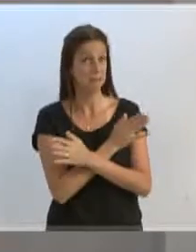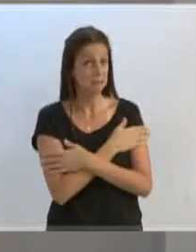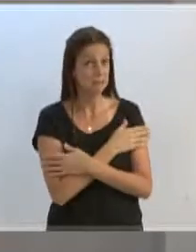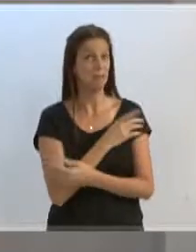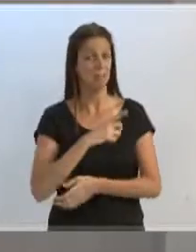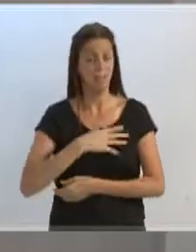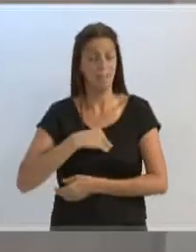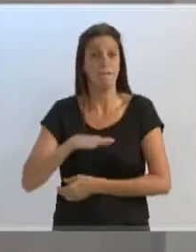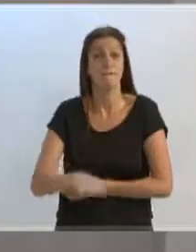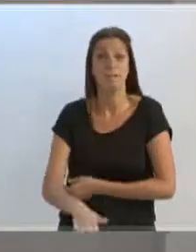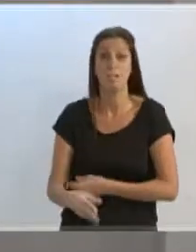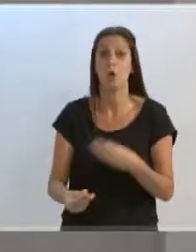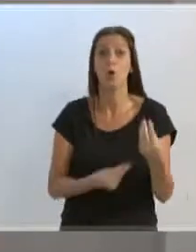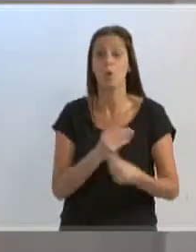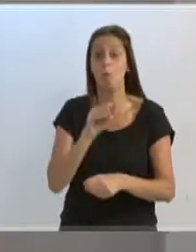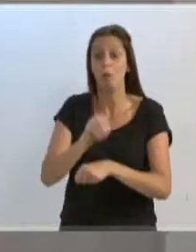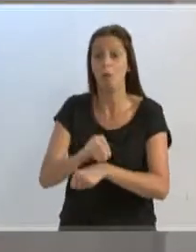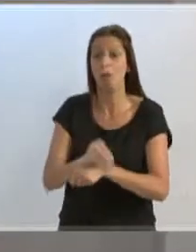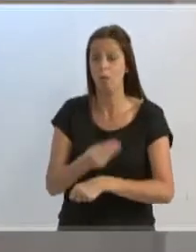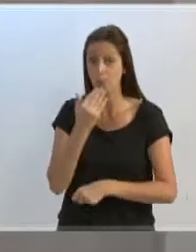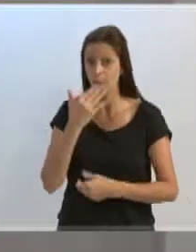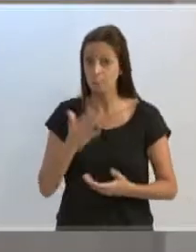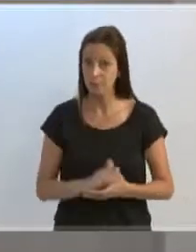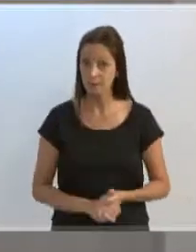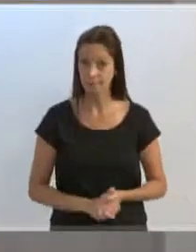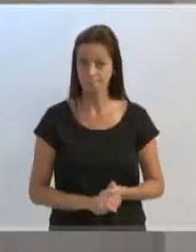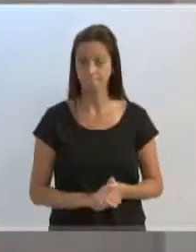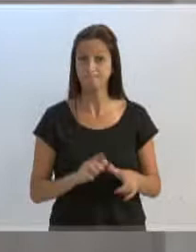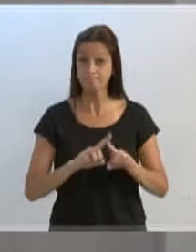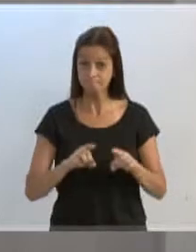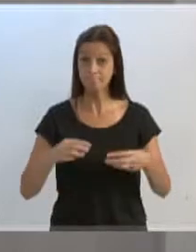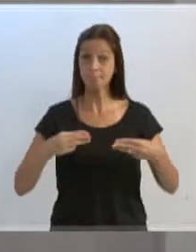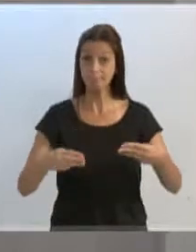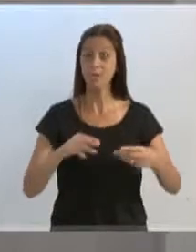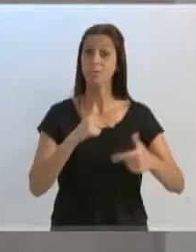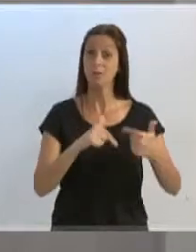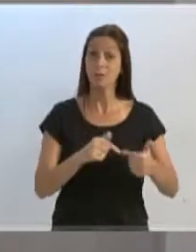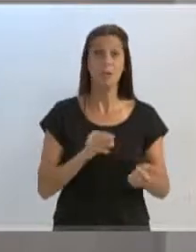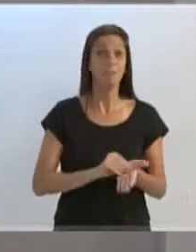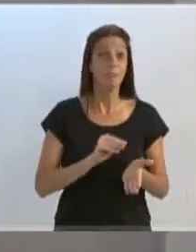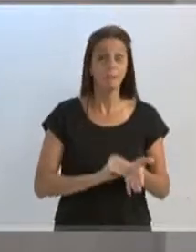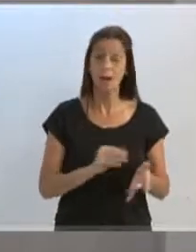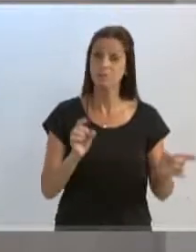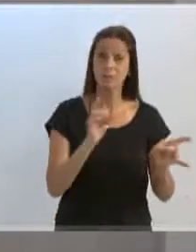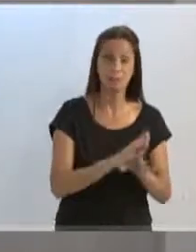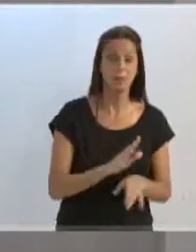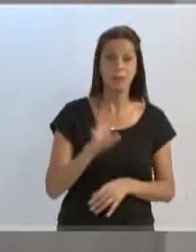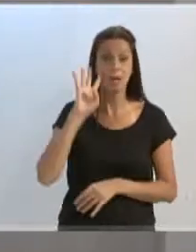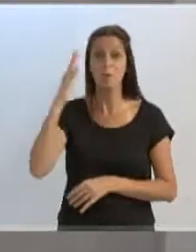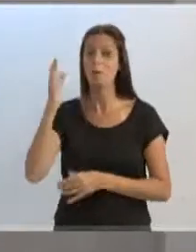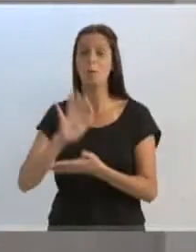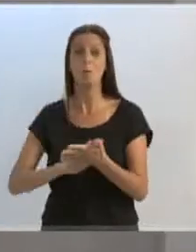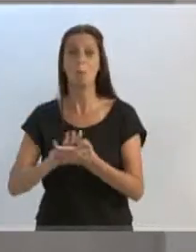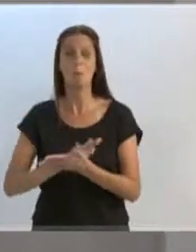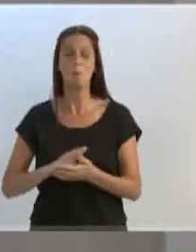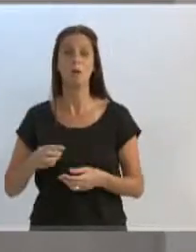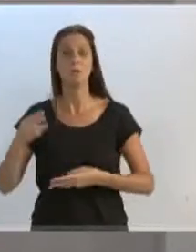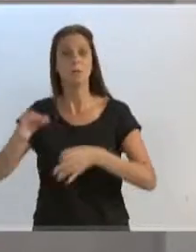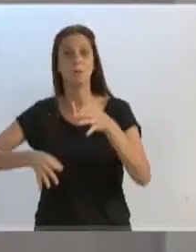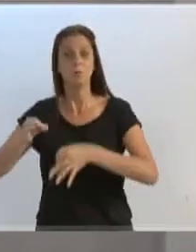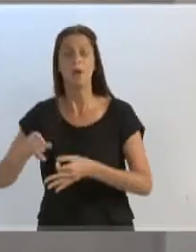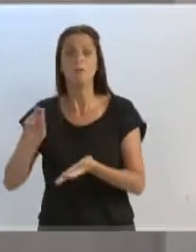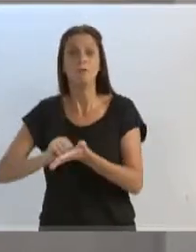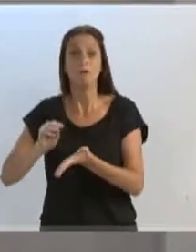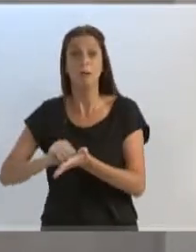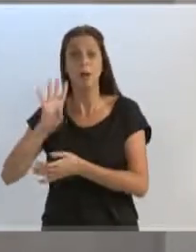sendo, inclusive, debatidas ainda, estão sendo debatidas pelo Ministério do Trabalho, pelo Judiciário, não se resolveu essa questão no Judiciário ainda,